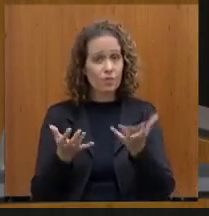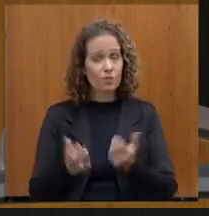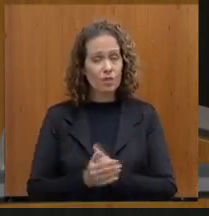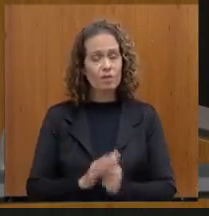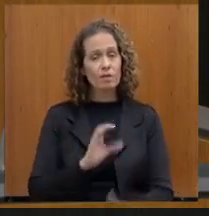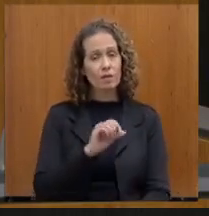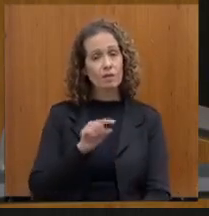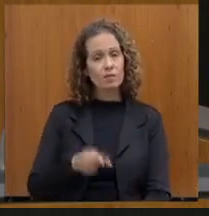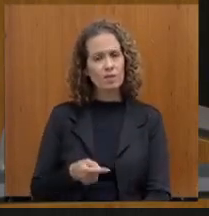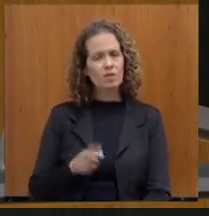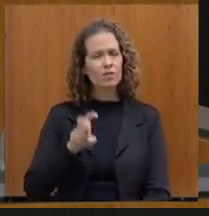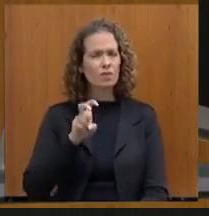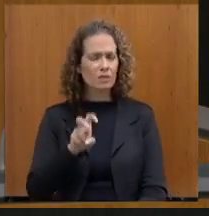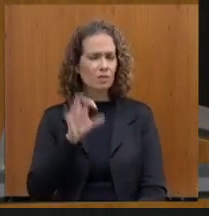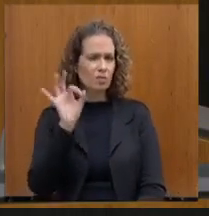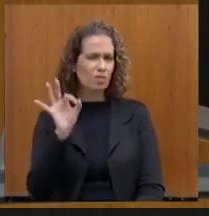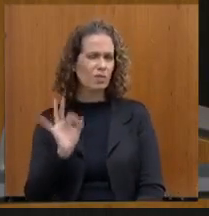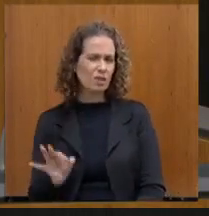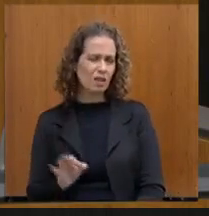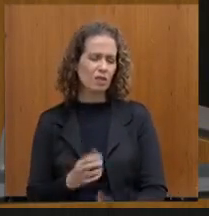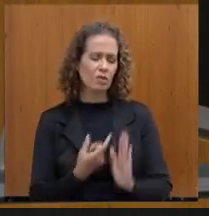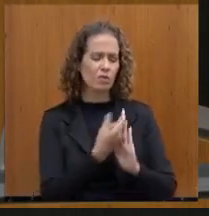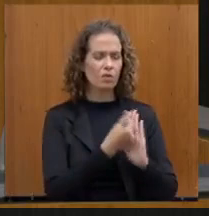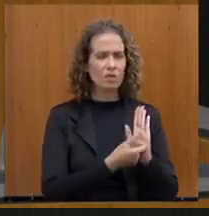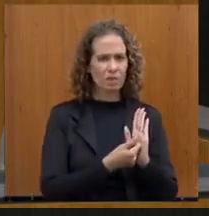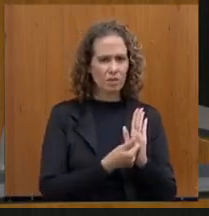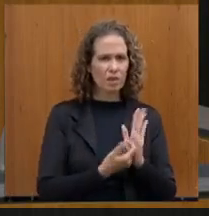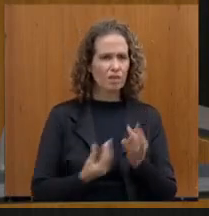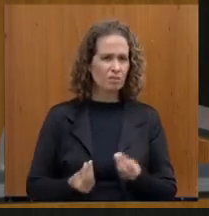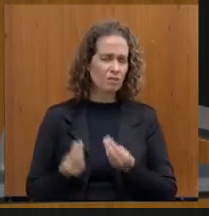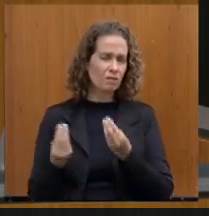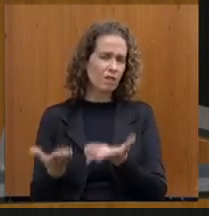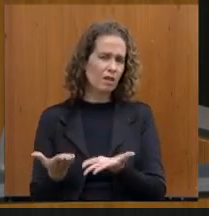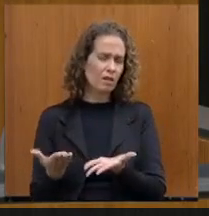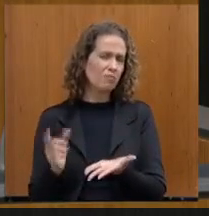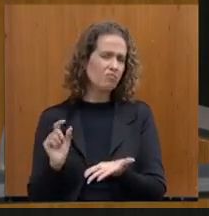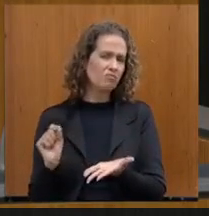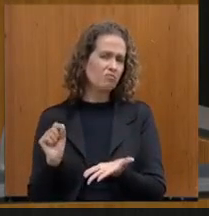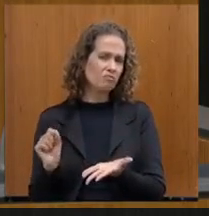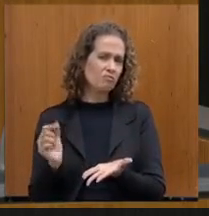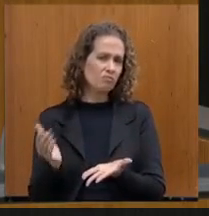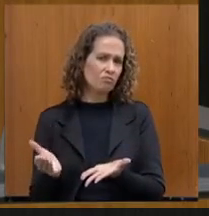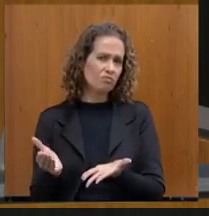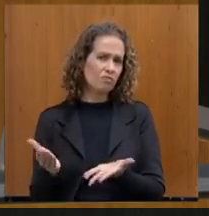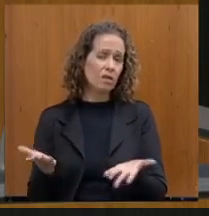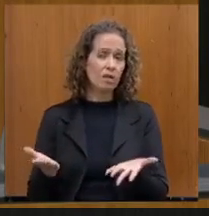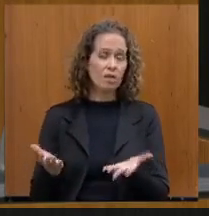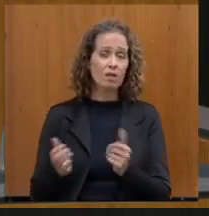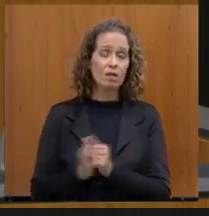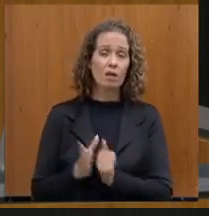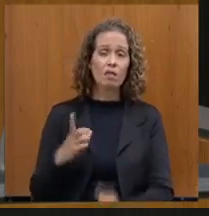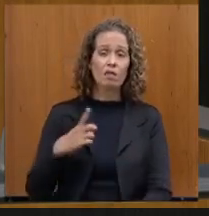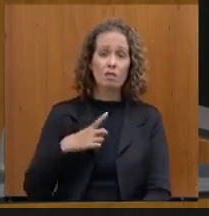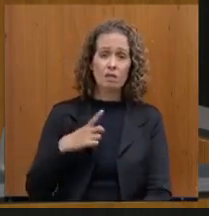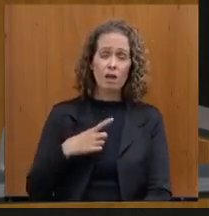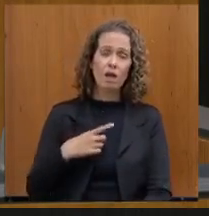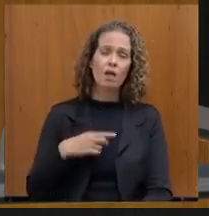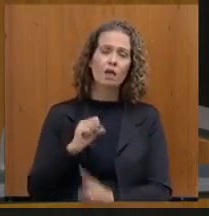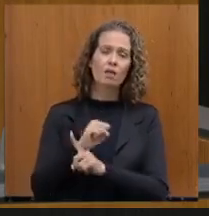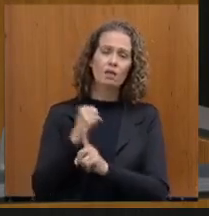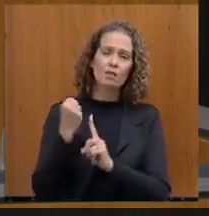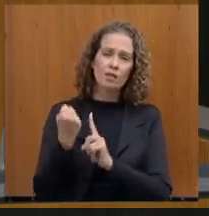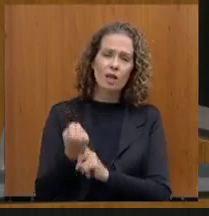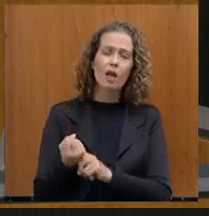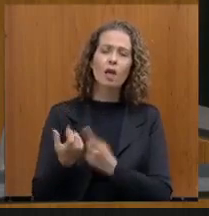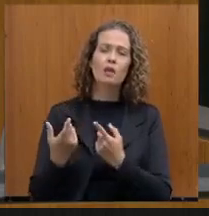0,5% do orçamento, para que haja investimento nas áreas sociais. Eu vou